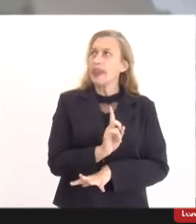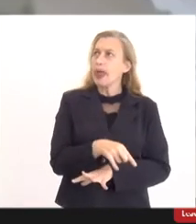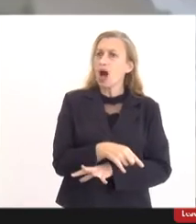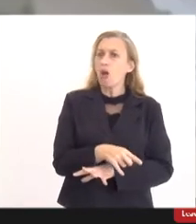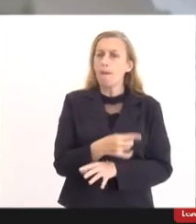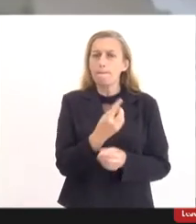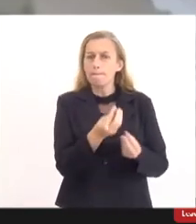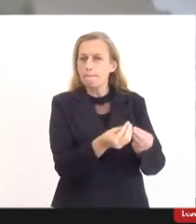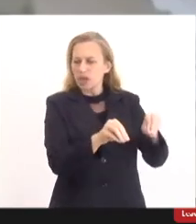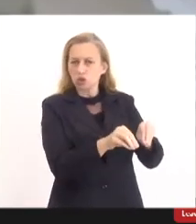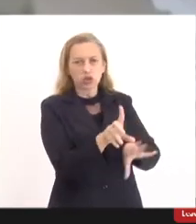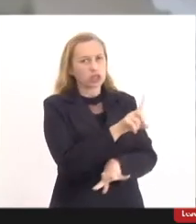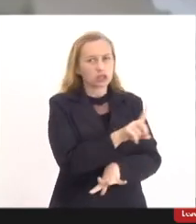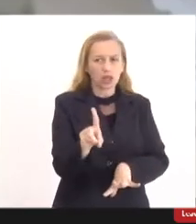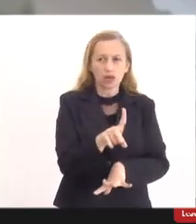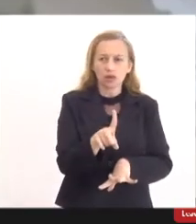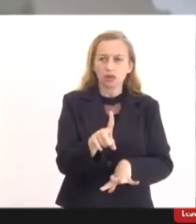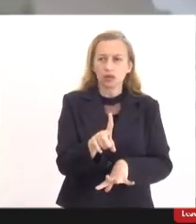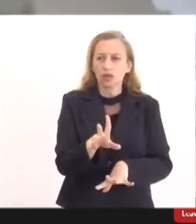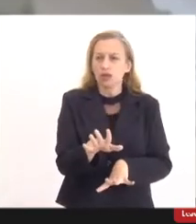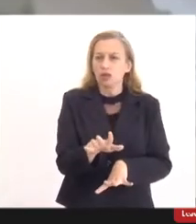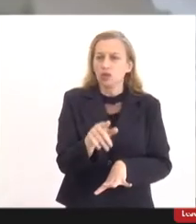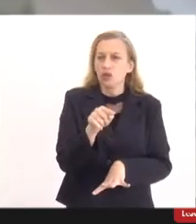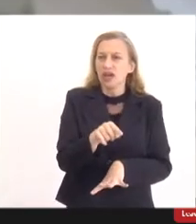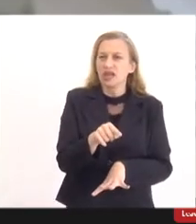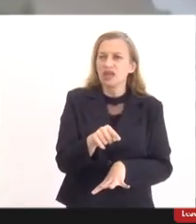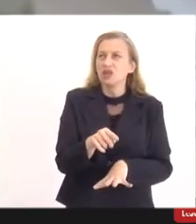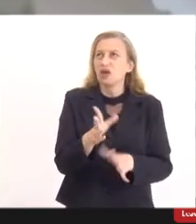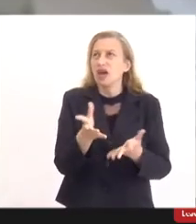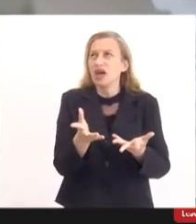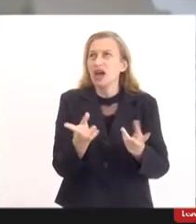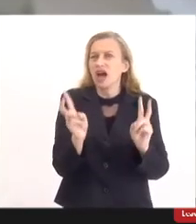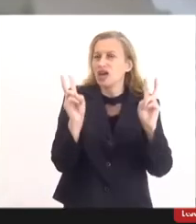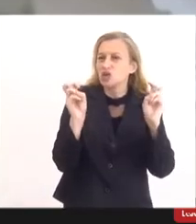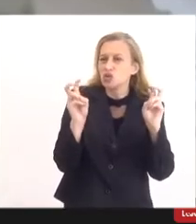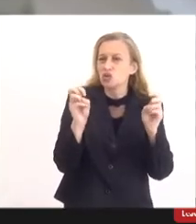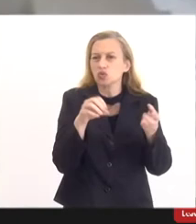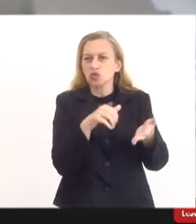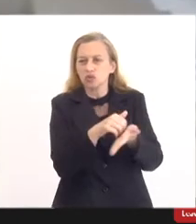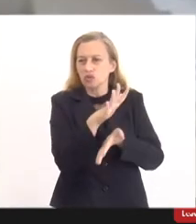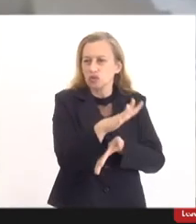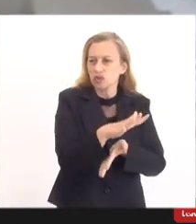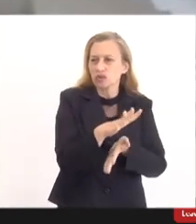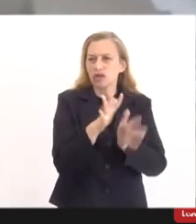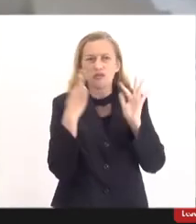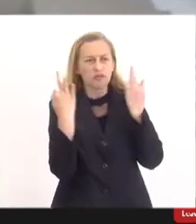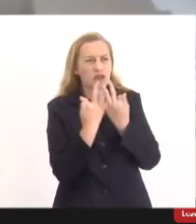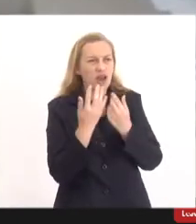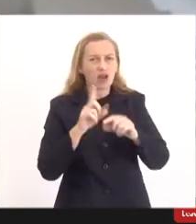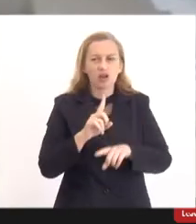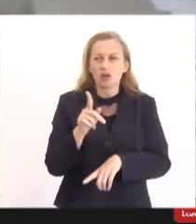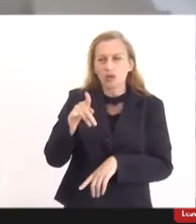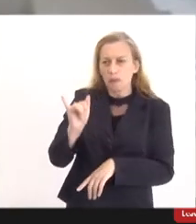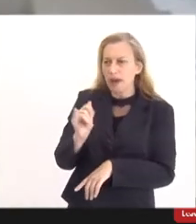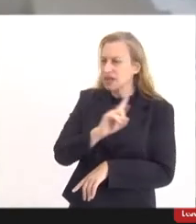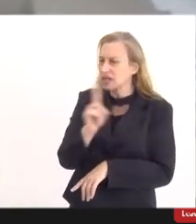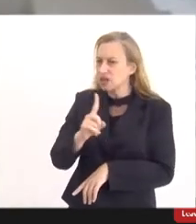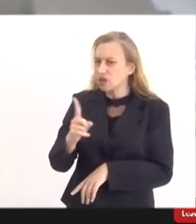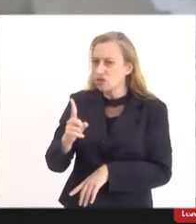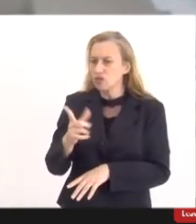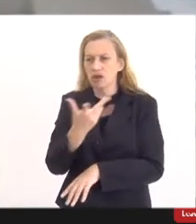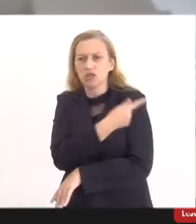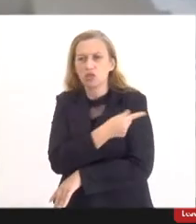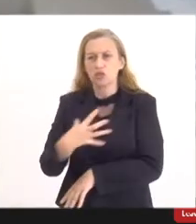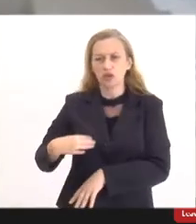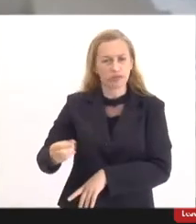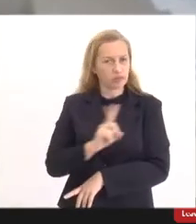prejudicando, então não cabe aqui, não é caso de suspensão ou extinção de poder familiar daquele pai que não vacina o seu filho.